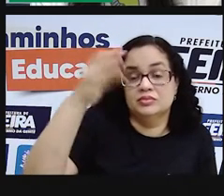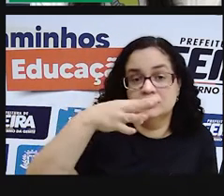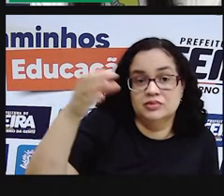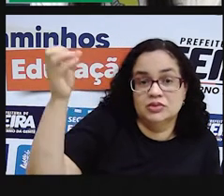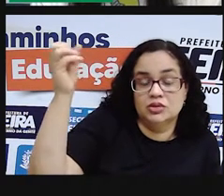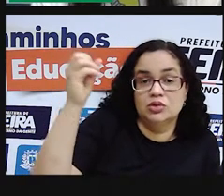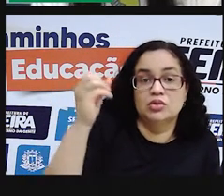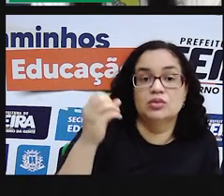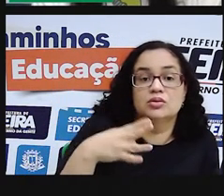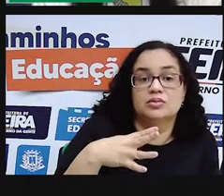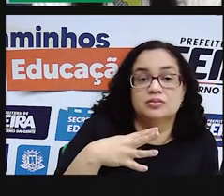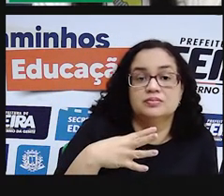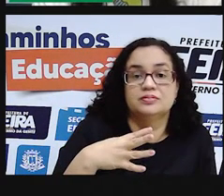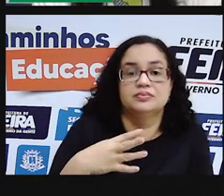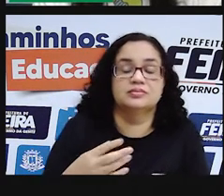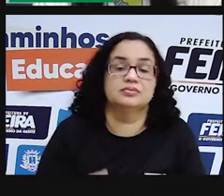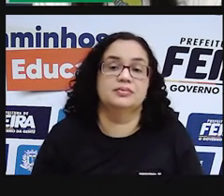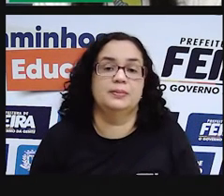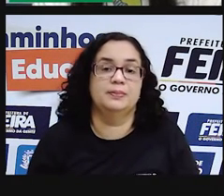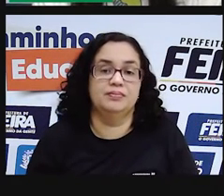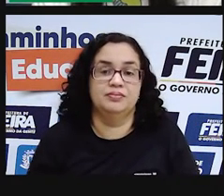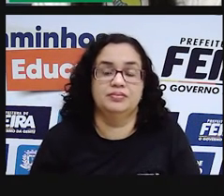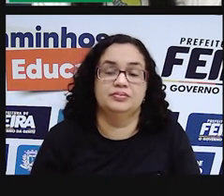quase prontos para a colhida.